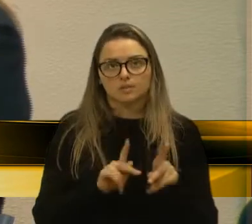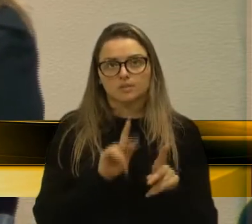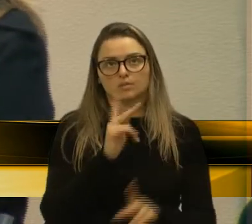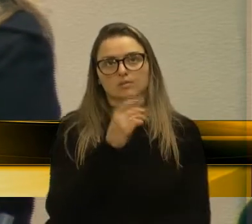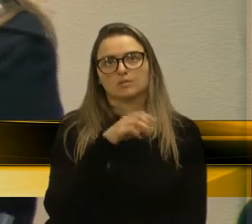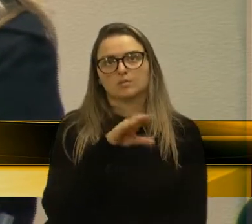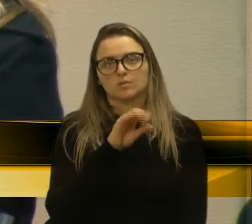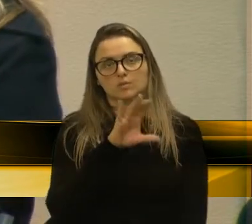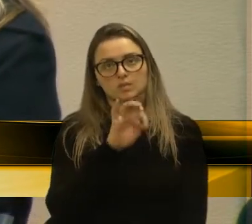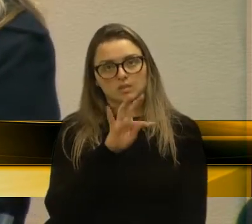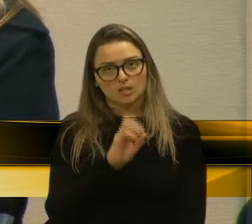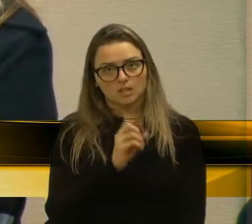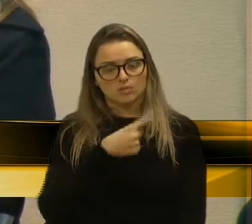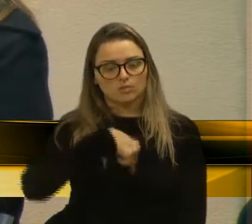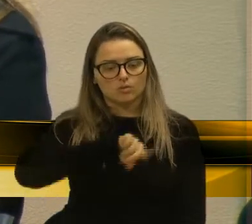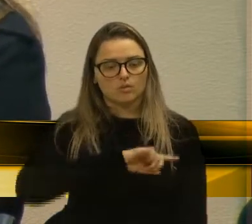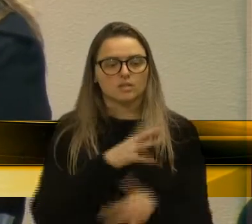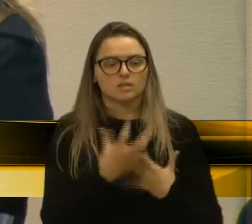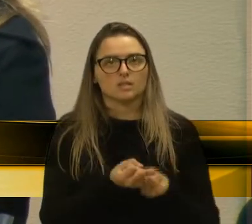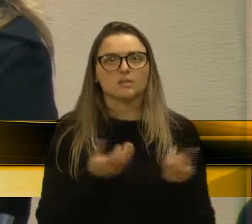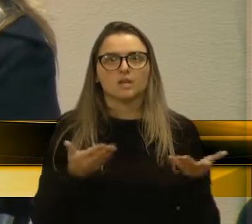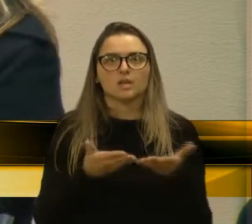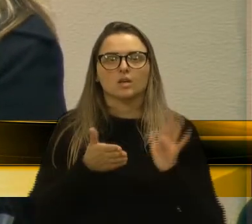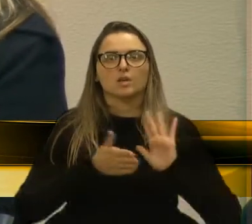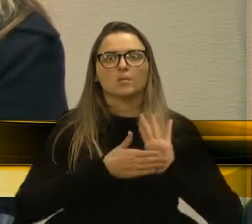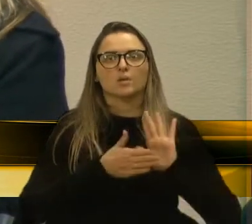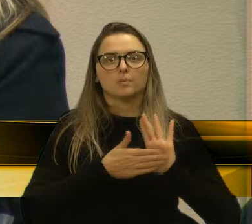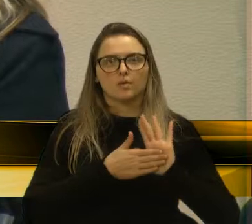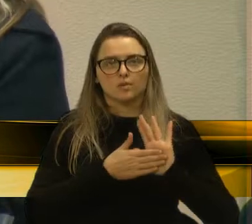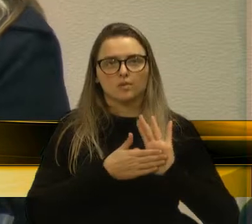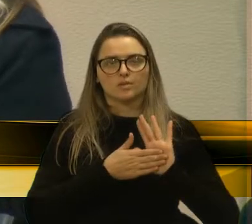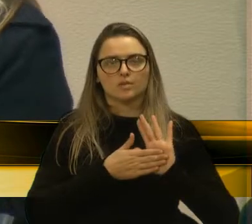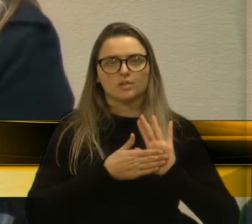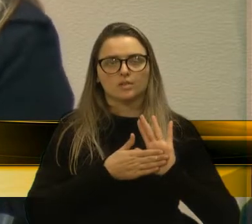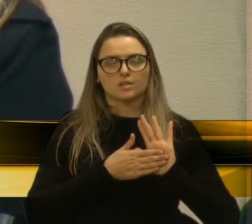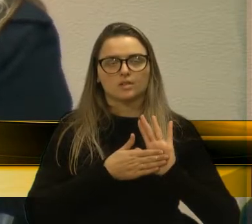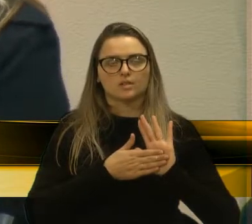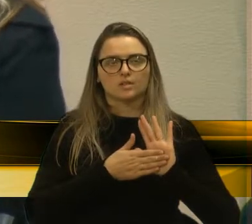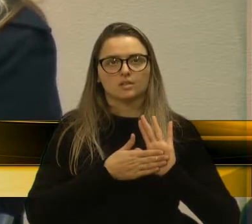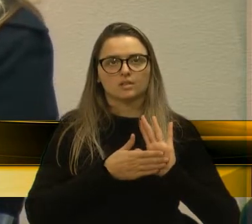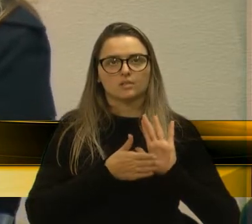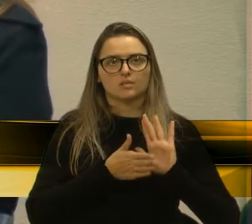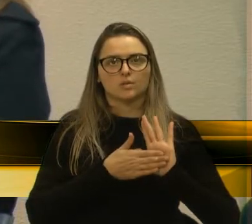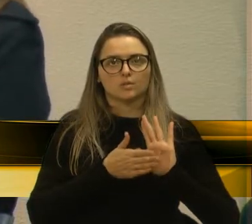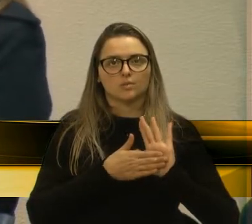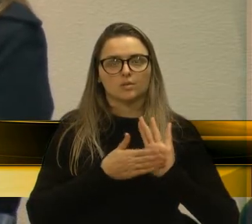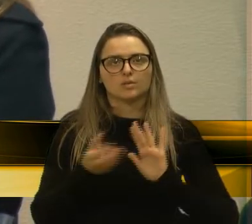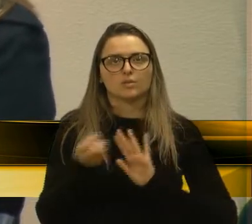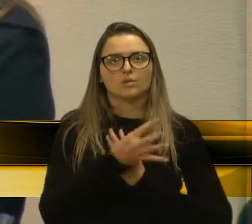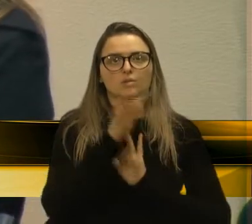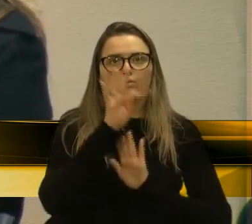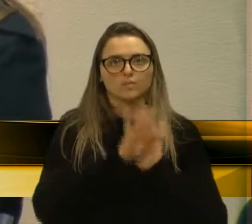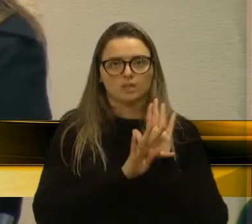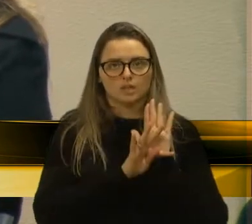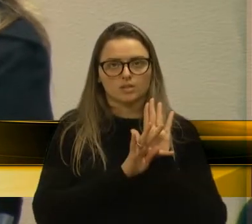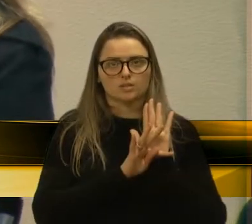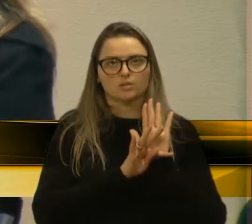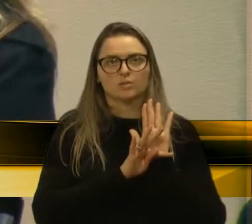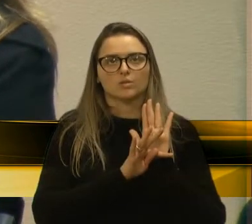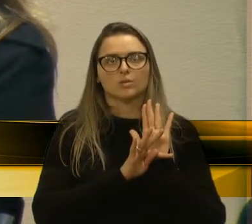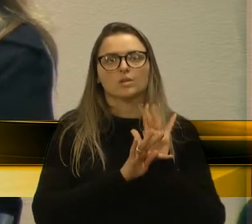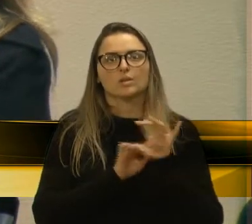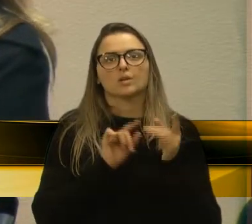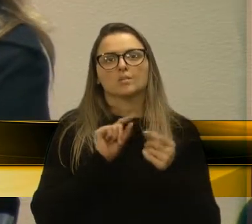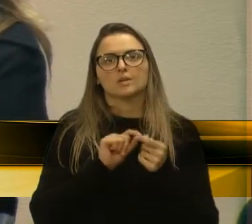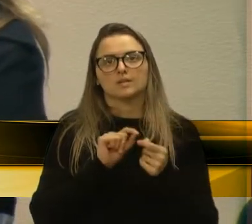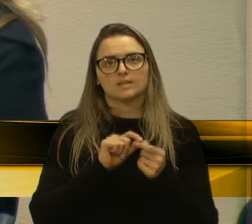qual nós acolhemos, e estamos propondo o novo texto, e encaminharia para, no